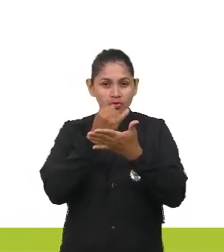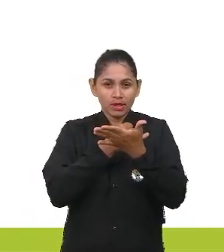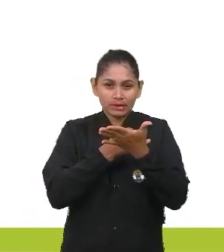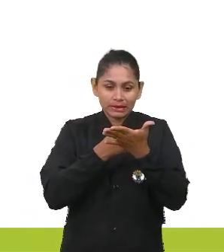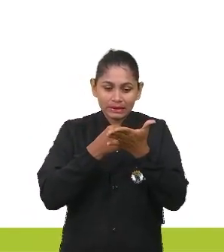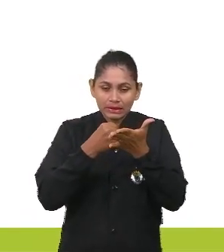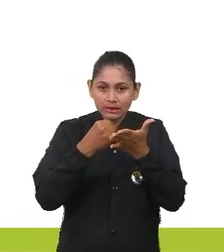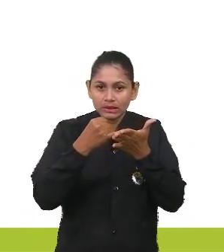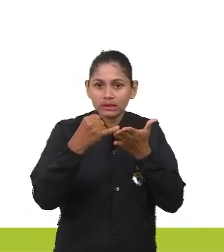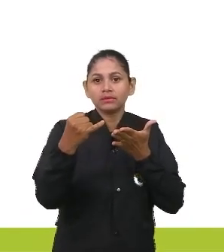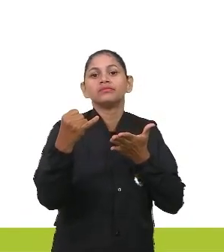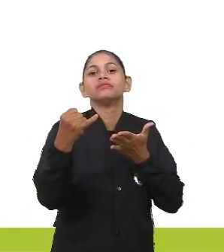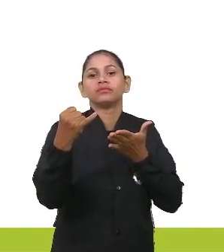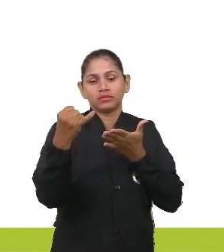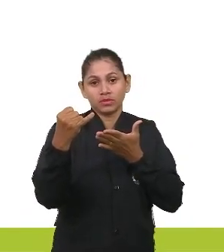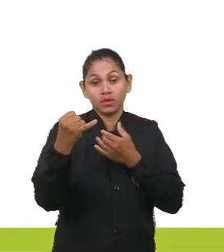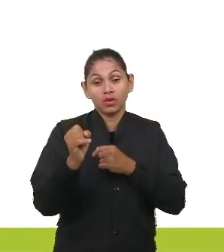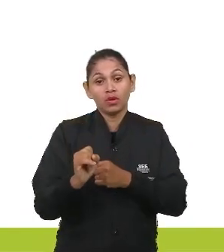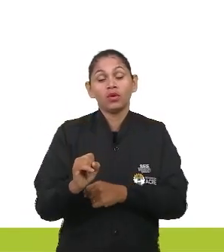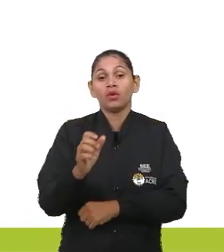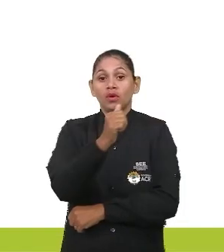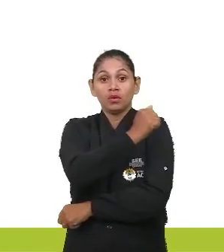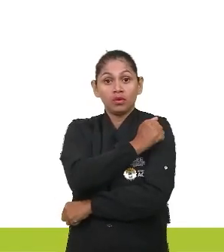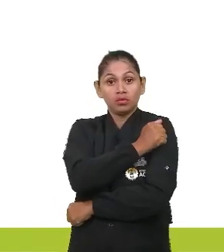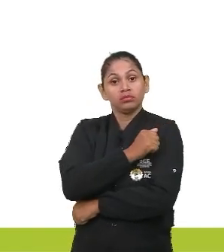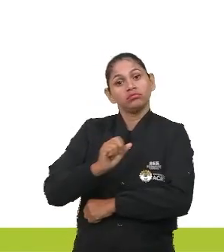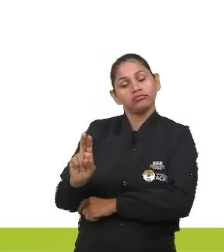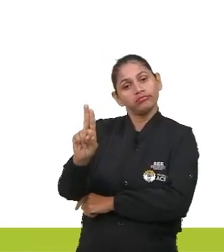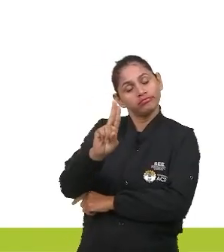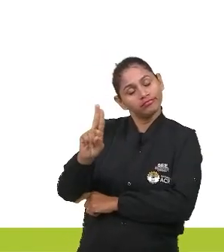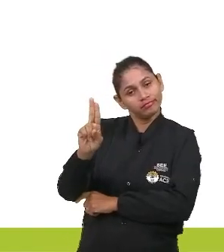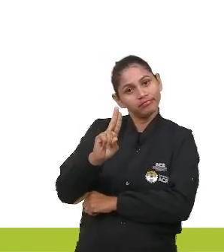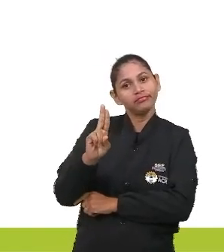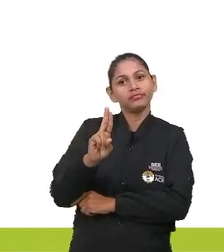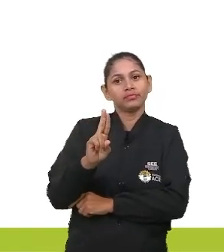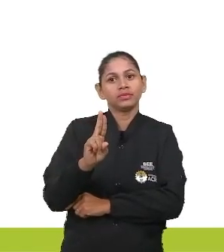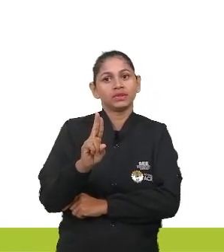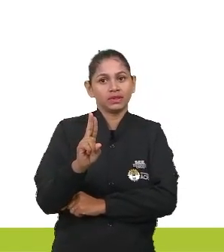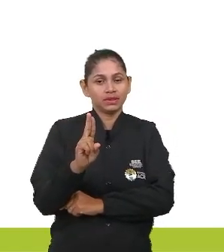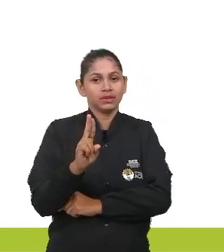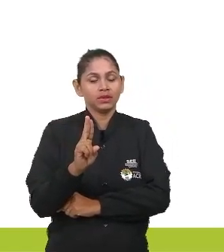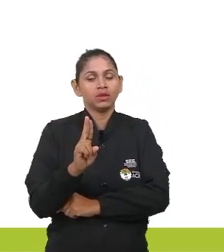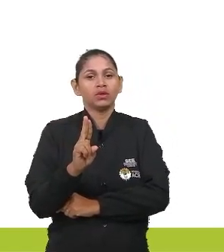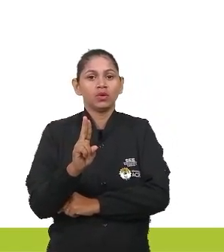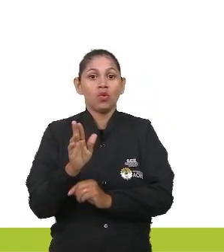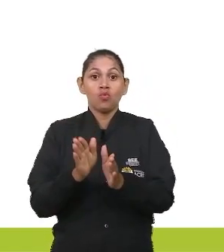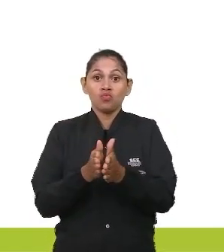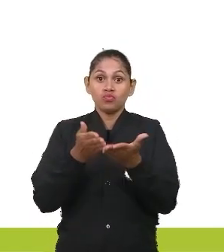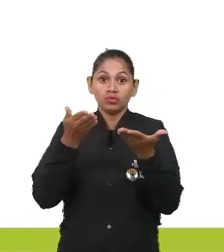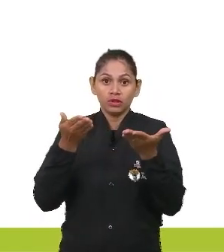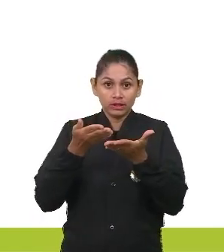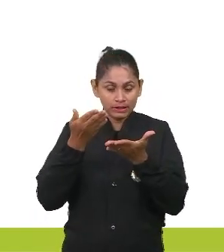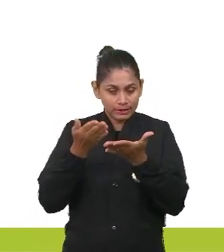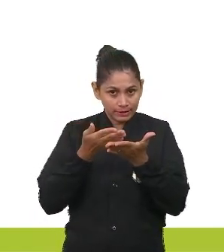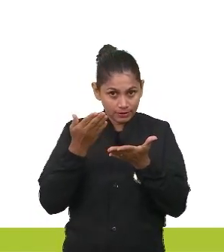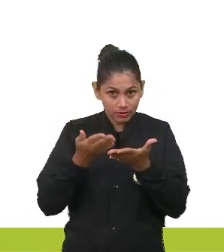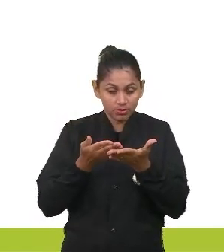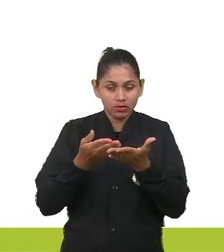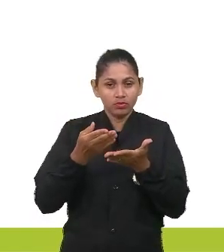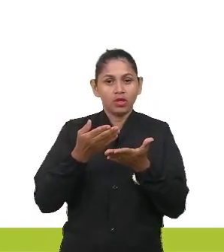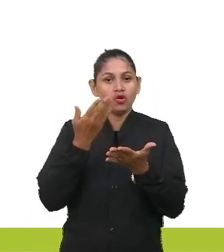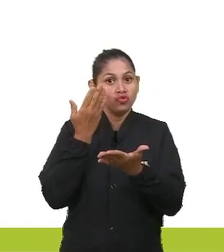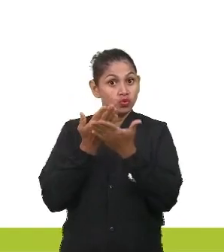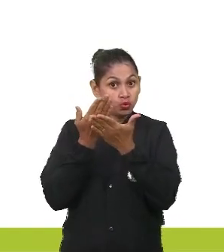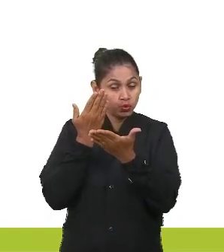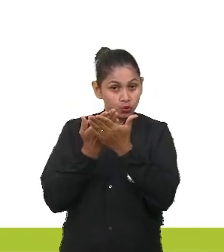em que o aluno utiliza uma obra que ele estudou lá na sala de aula com o seu professor